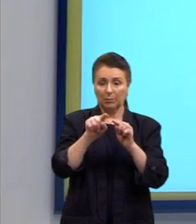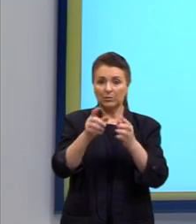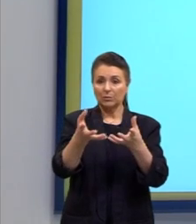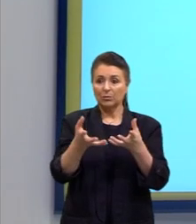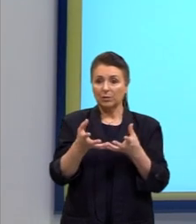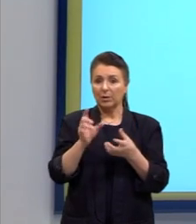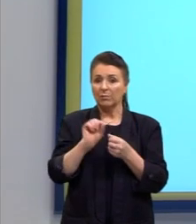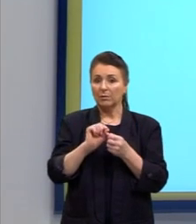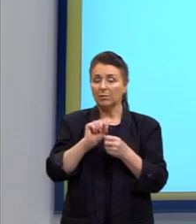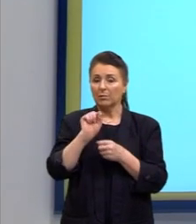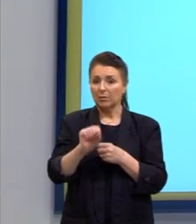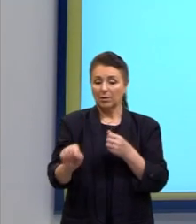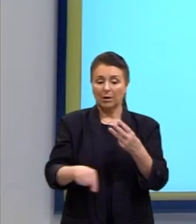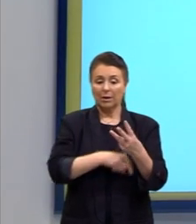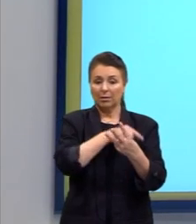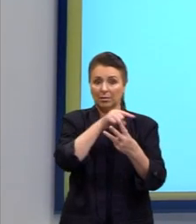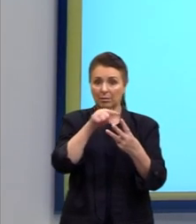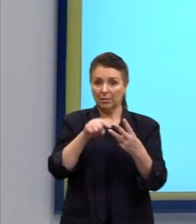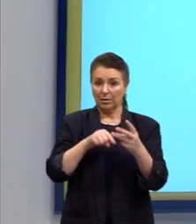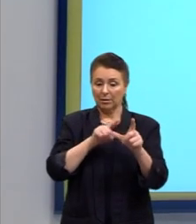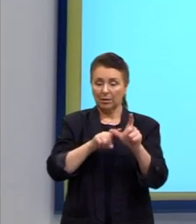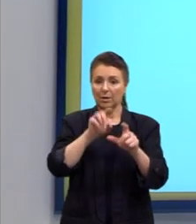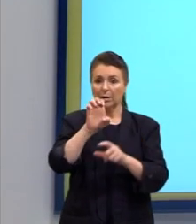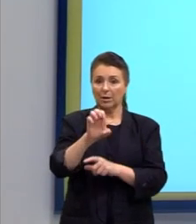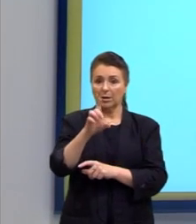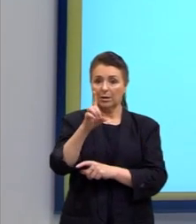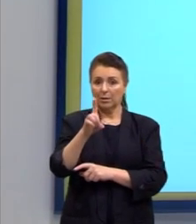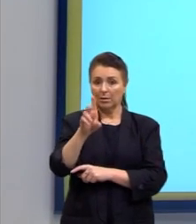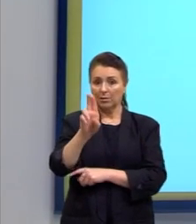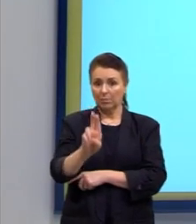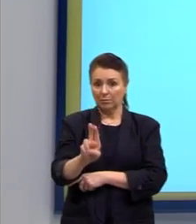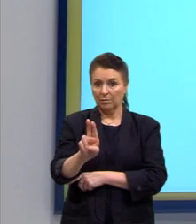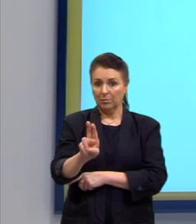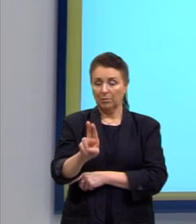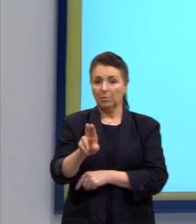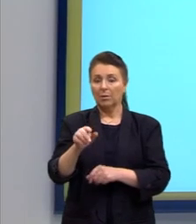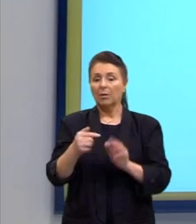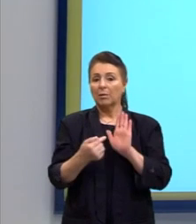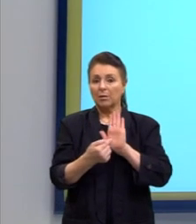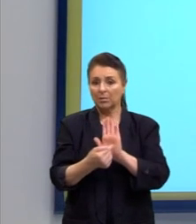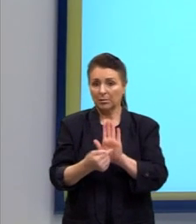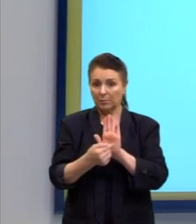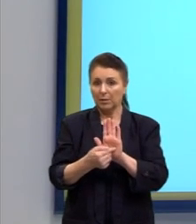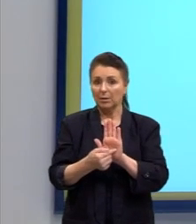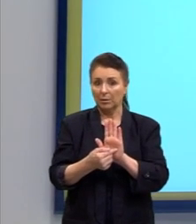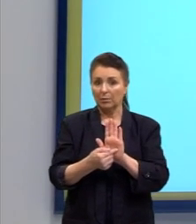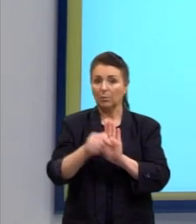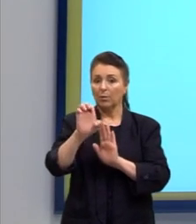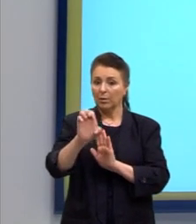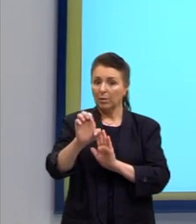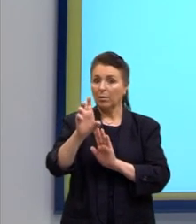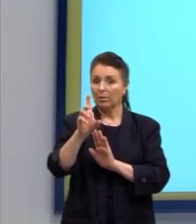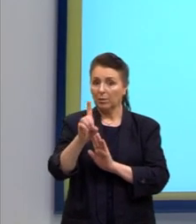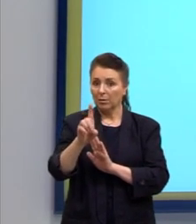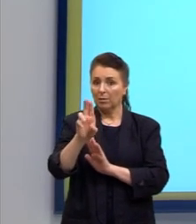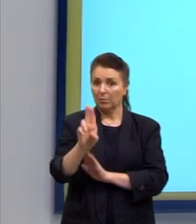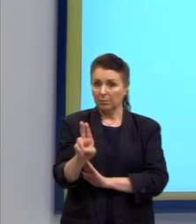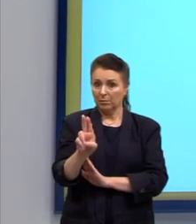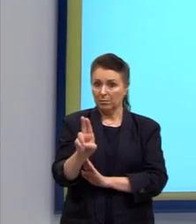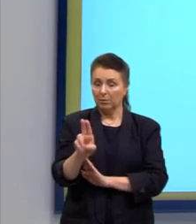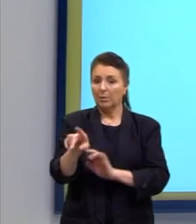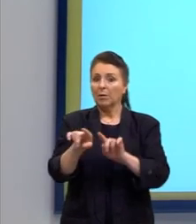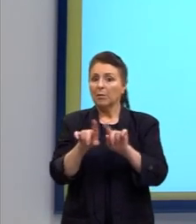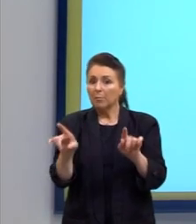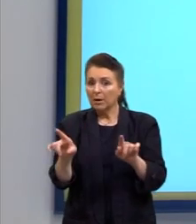seguinte, que as três letras EDU, elas apareçam nessa ordem, mas elas podem ocupar em qualquer